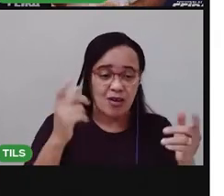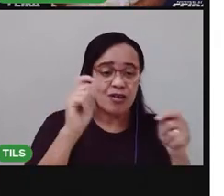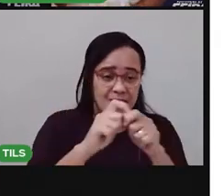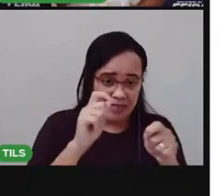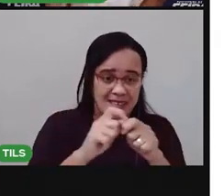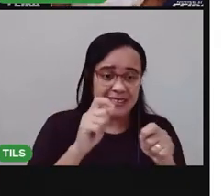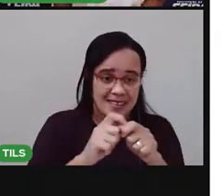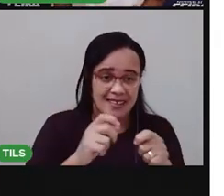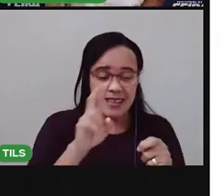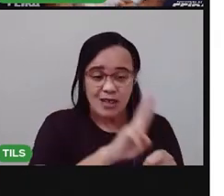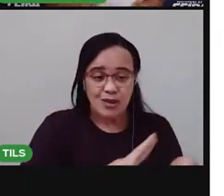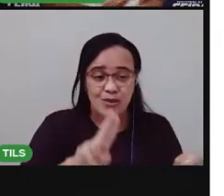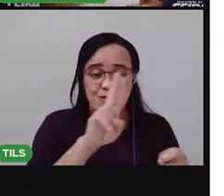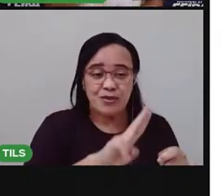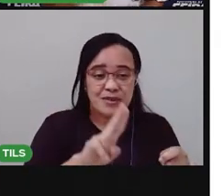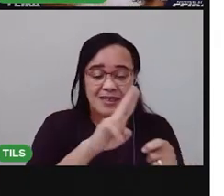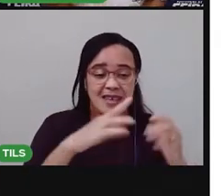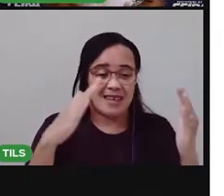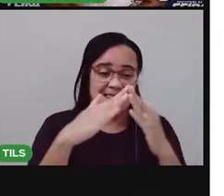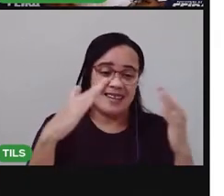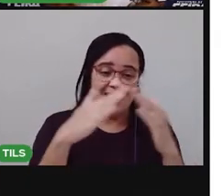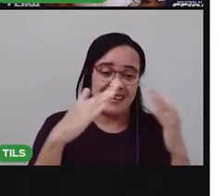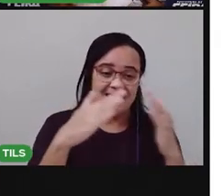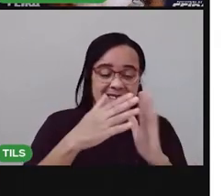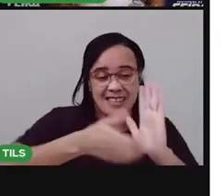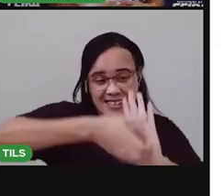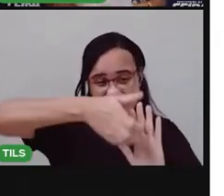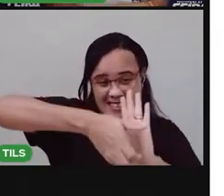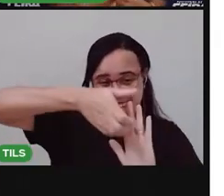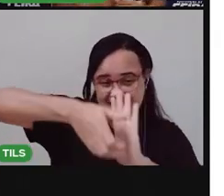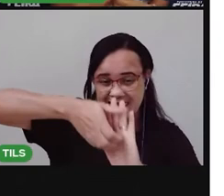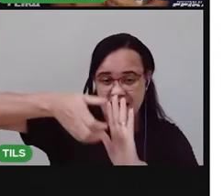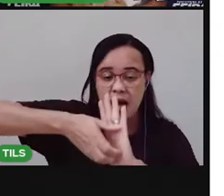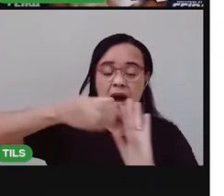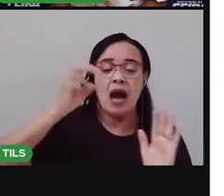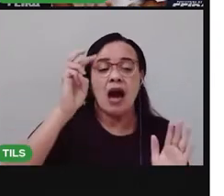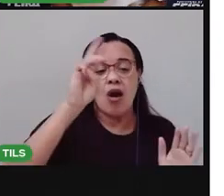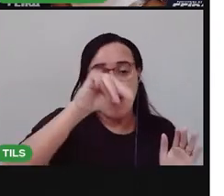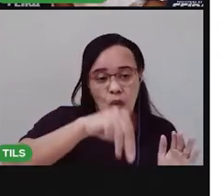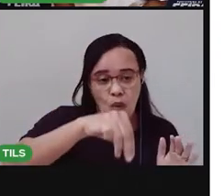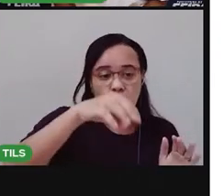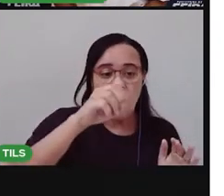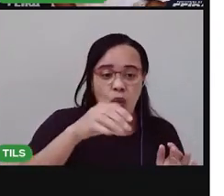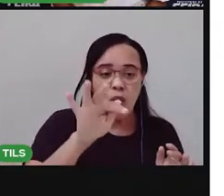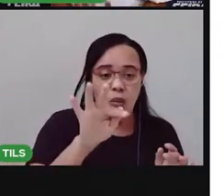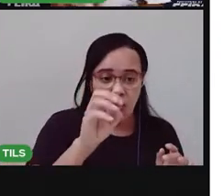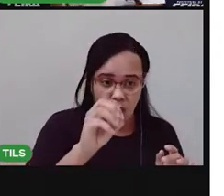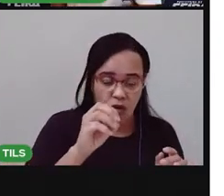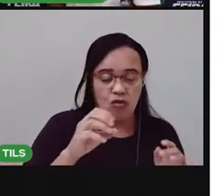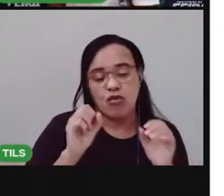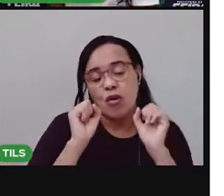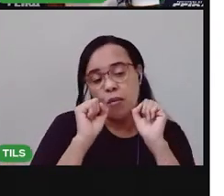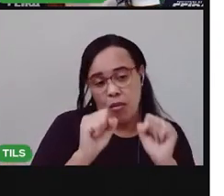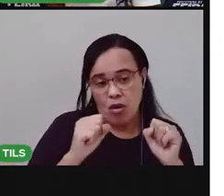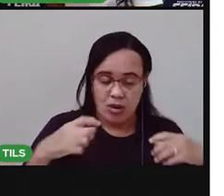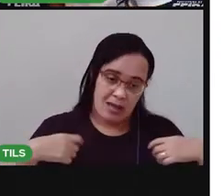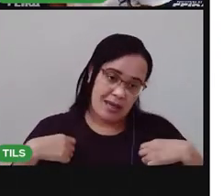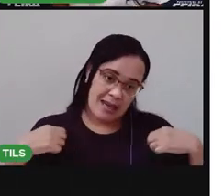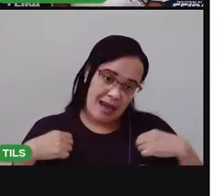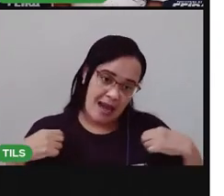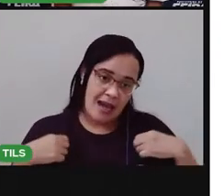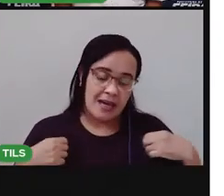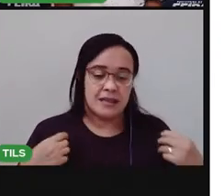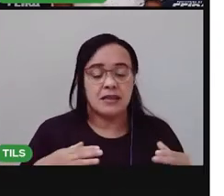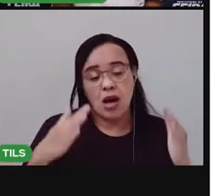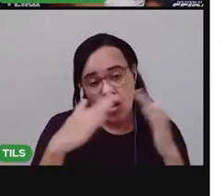usar um antimofo para retirar esse mofo que já pode estar aí na sua roupa já pode estar aí na sua casa